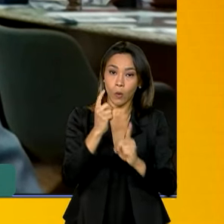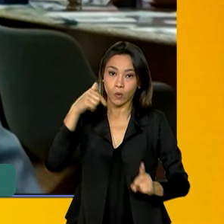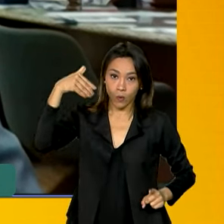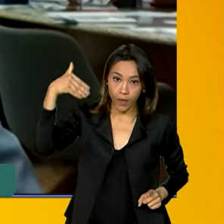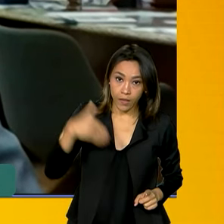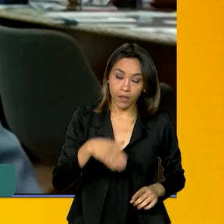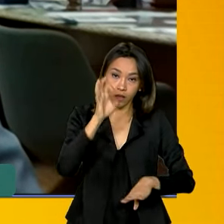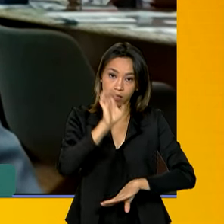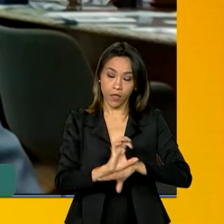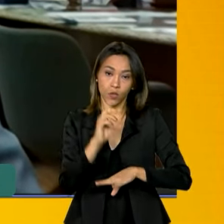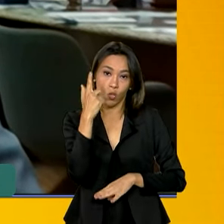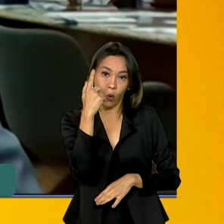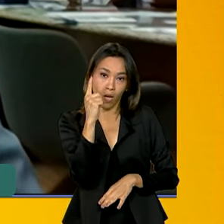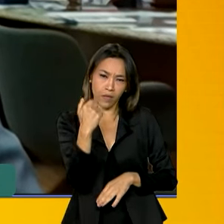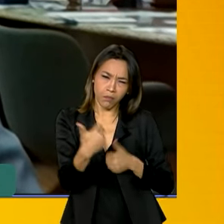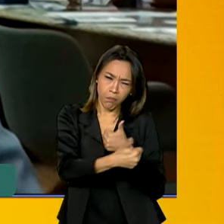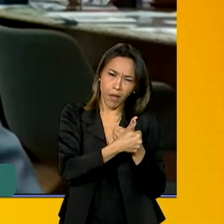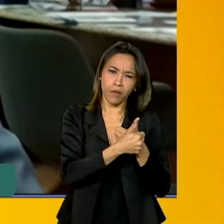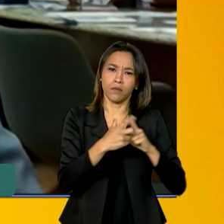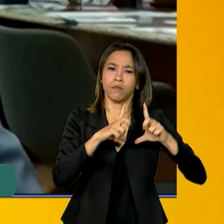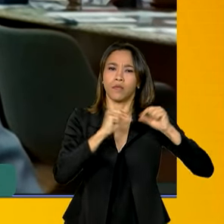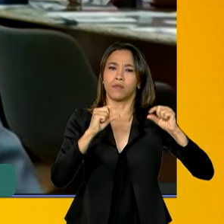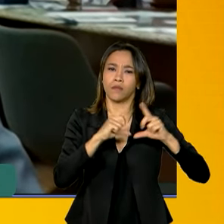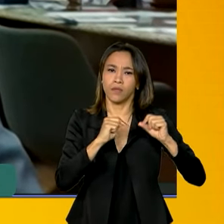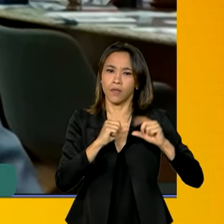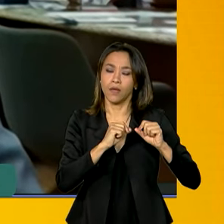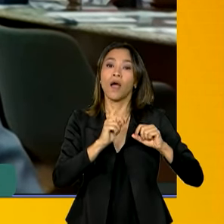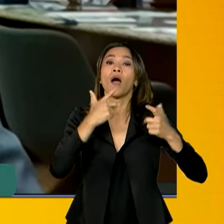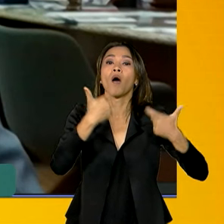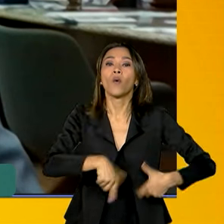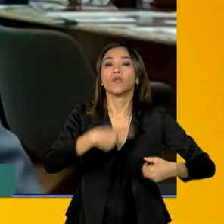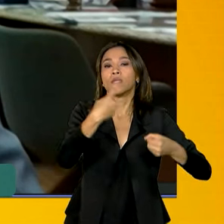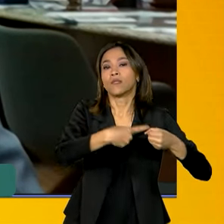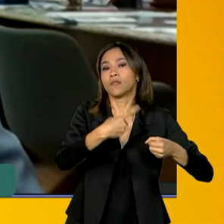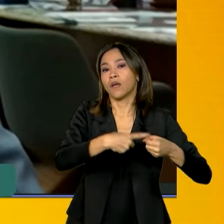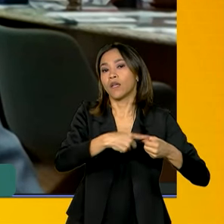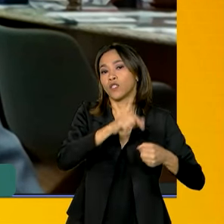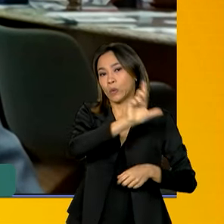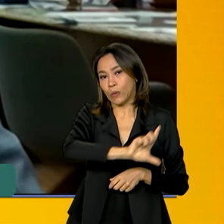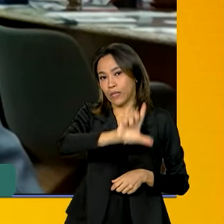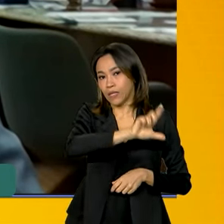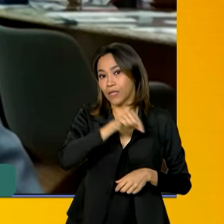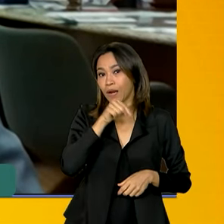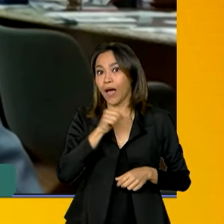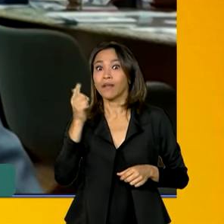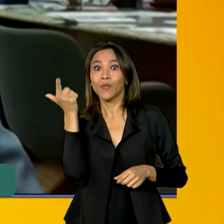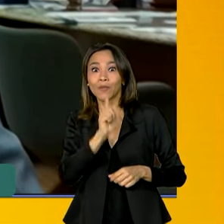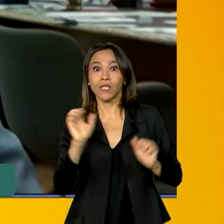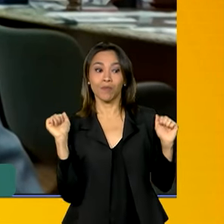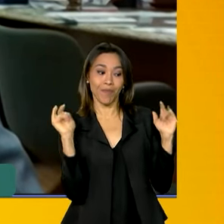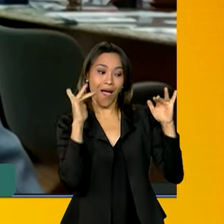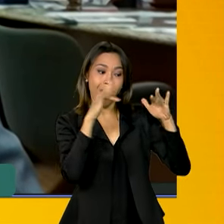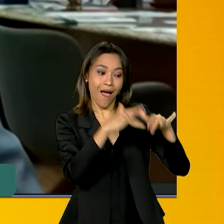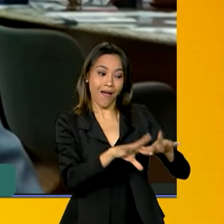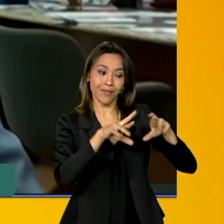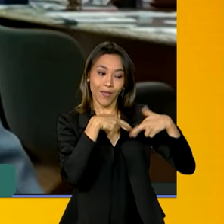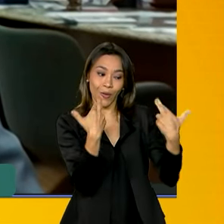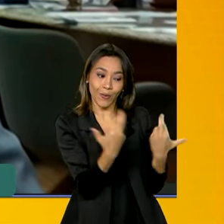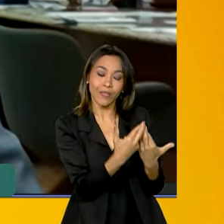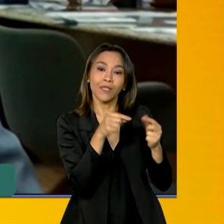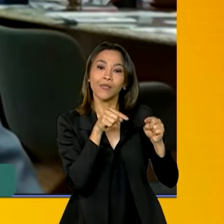Goiás, do lado de Brasília, em Luiziana, nos possibilitou reunir as três,